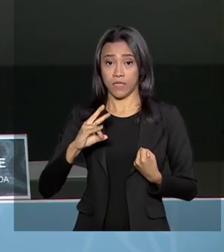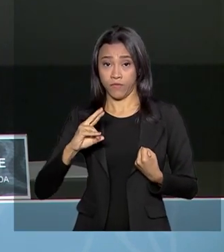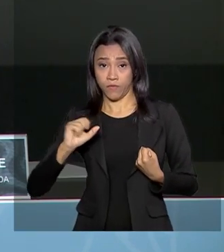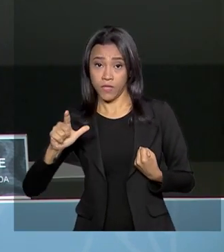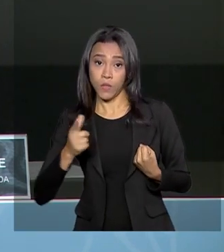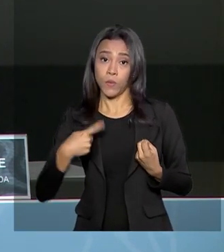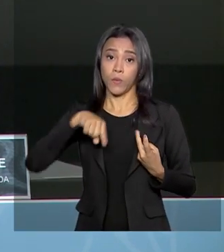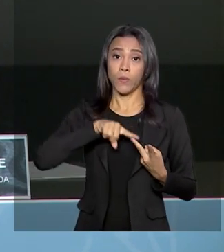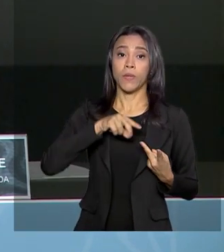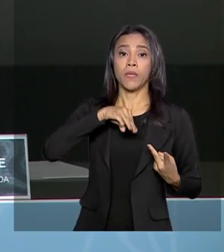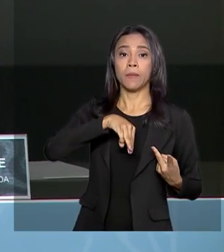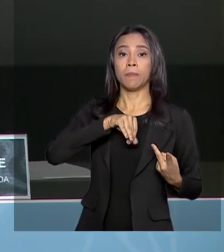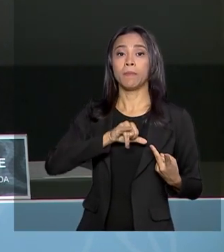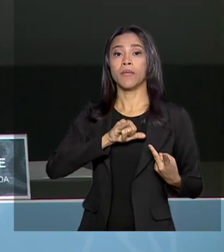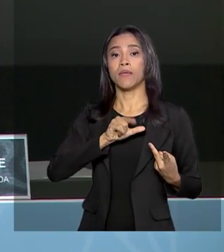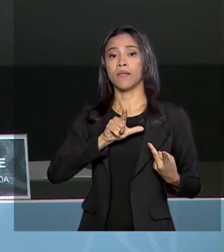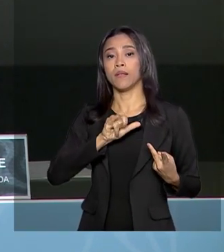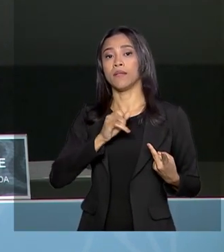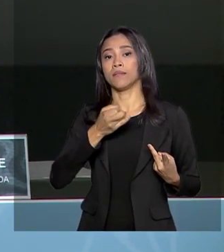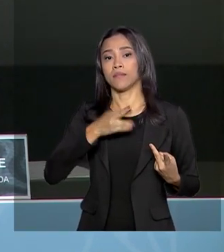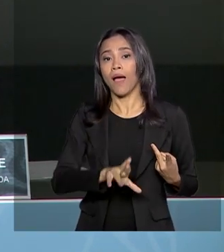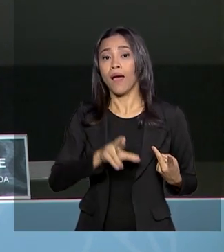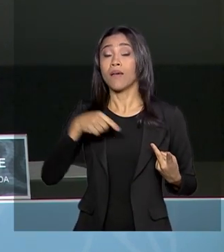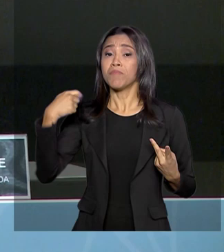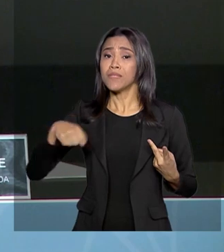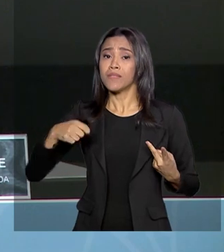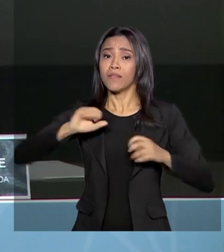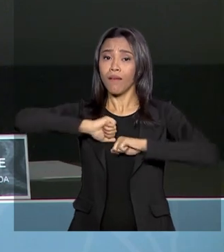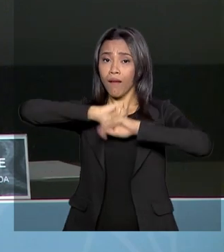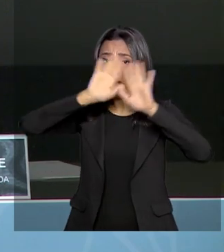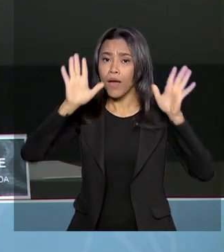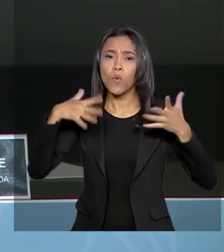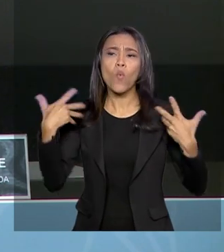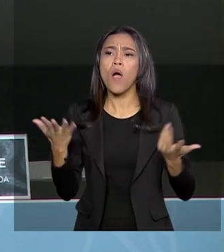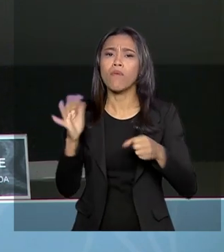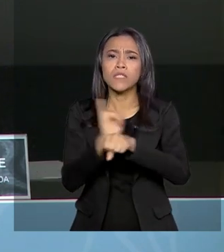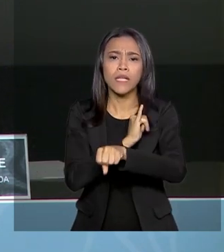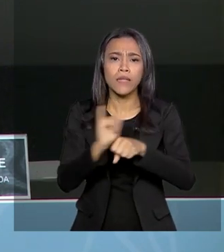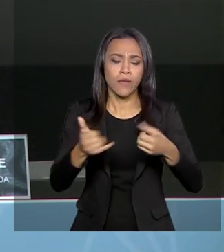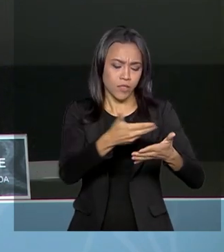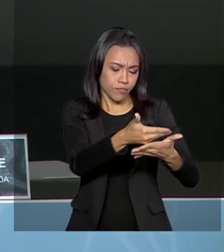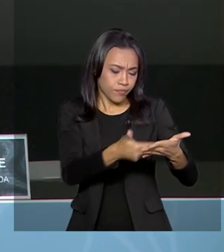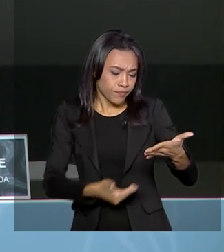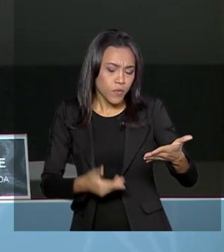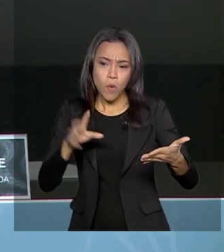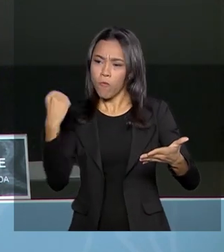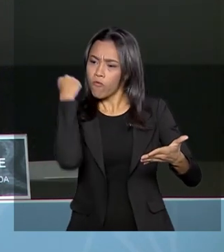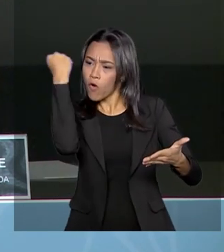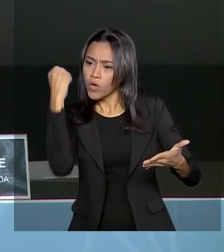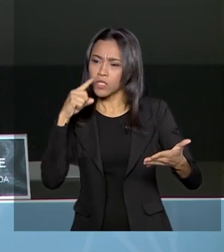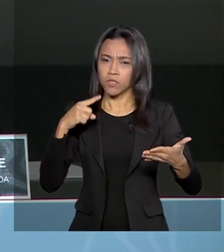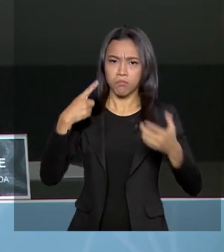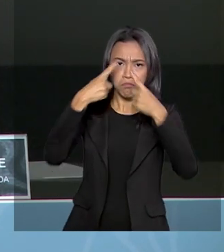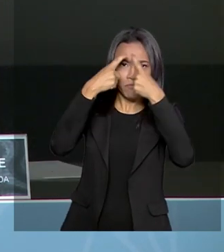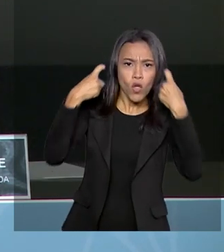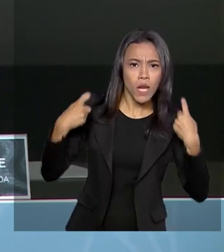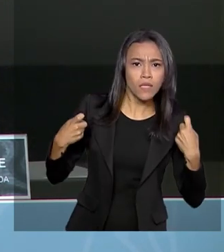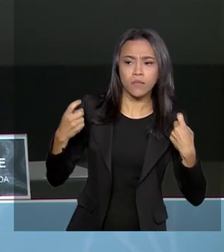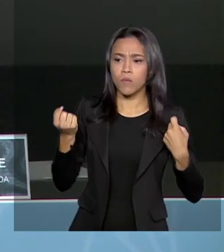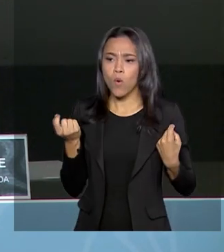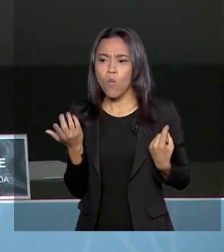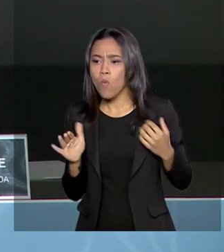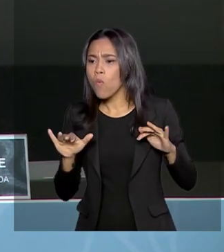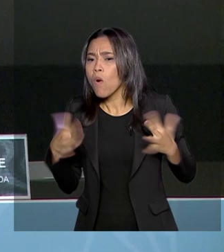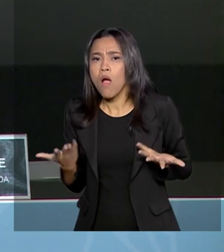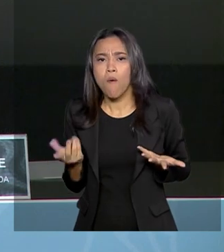precisam ter um instrumento claro para ranquear qual ameaça é mais forte, qual agressão